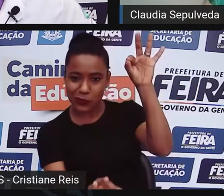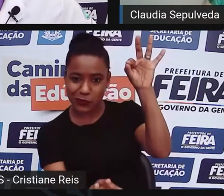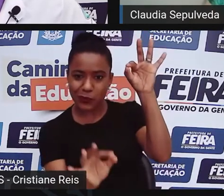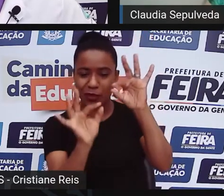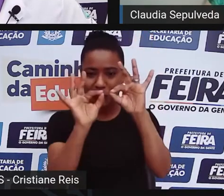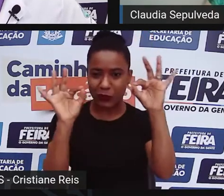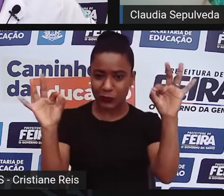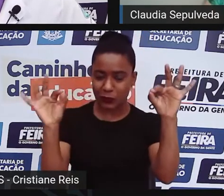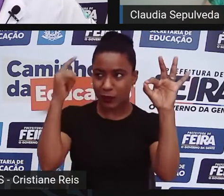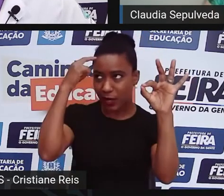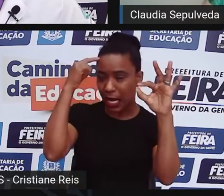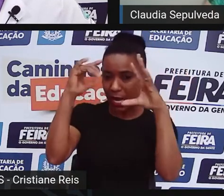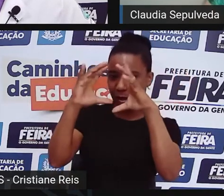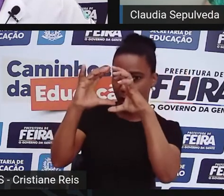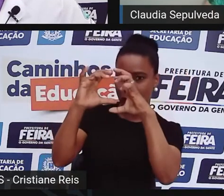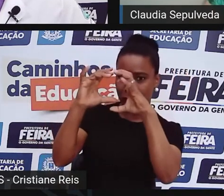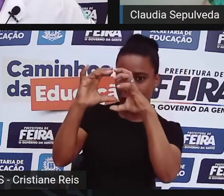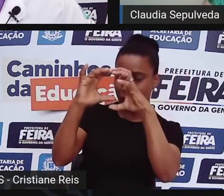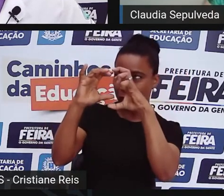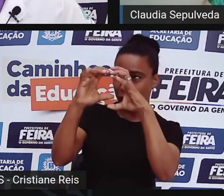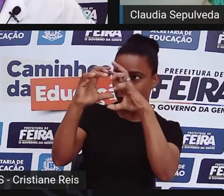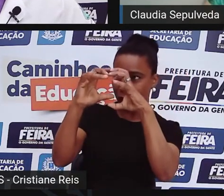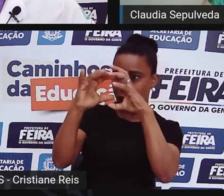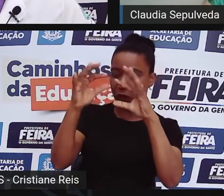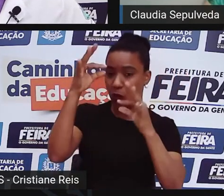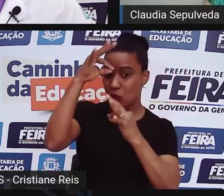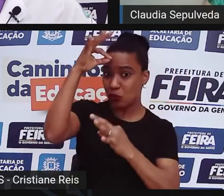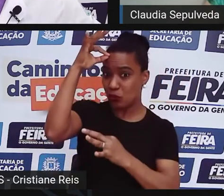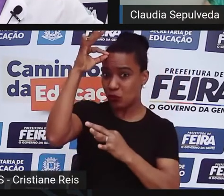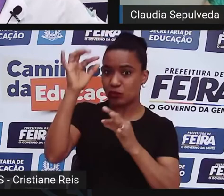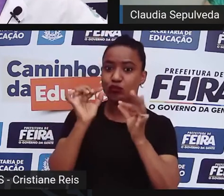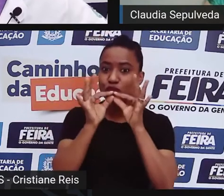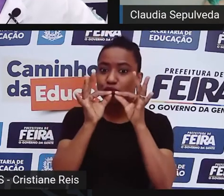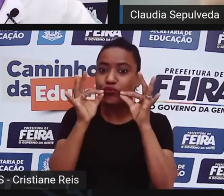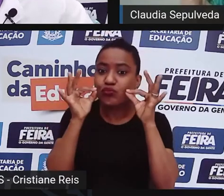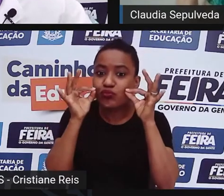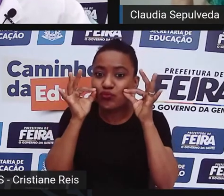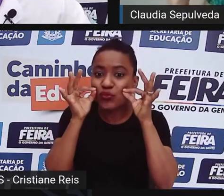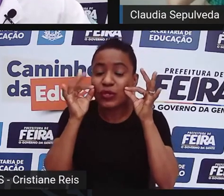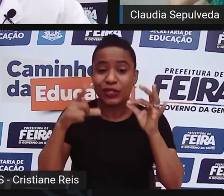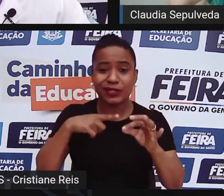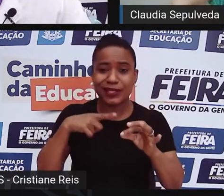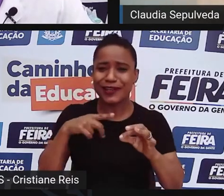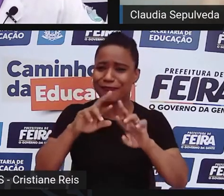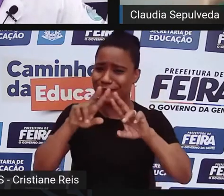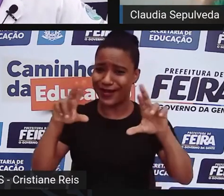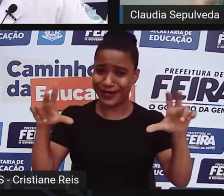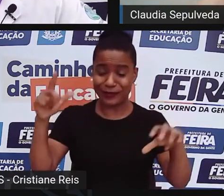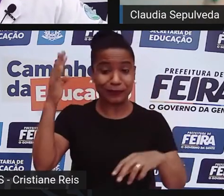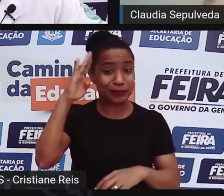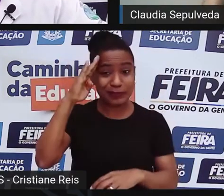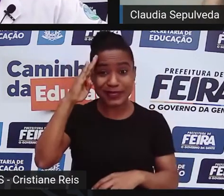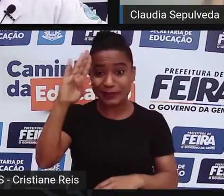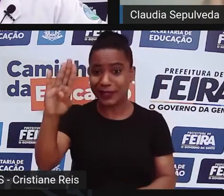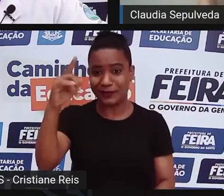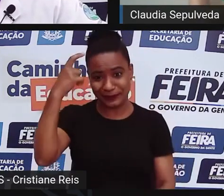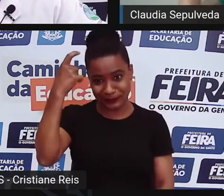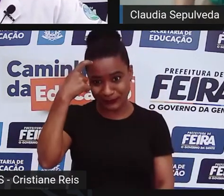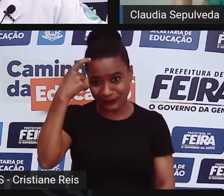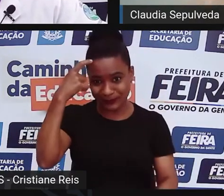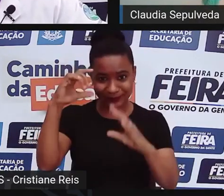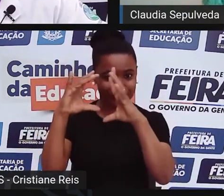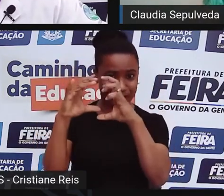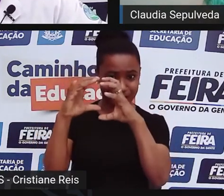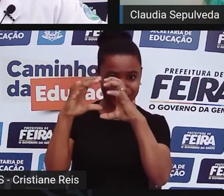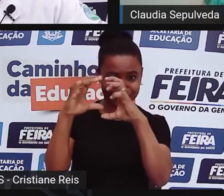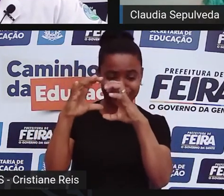física, e de medidas corporais, principalmente de crânio, de ângulos de face,